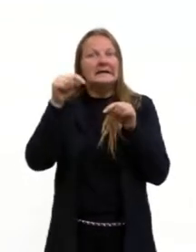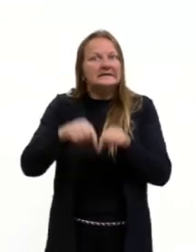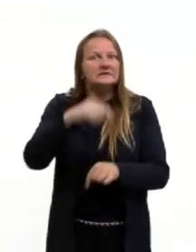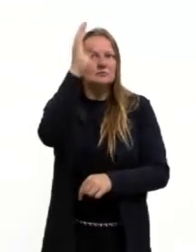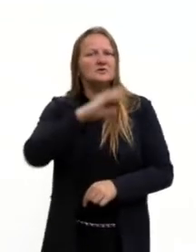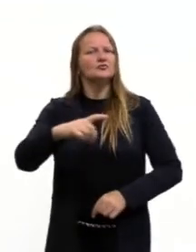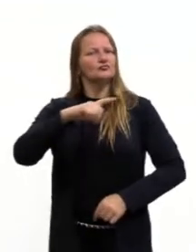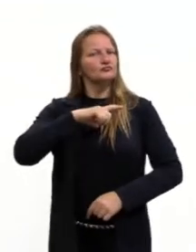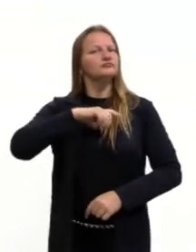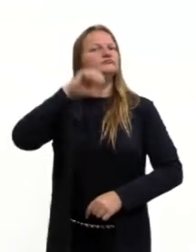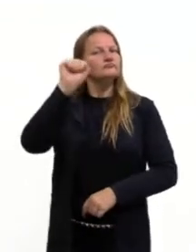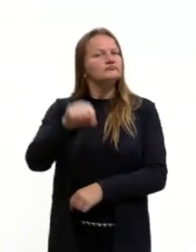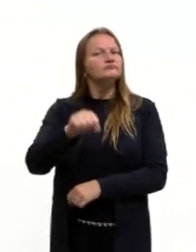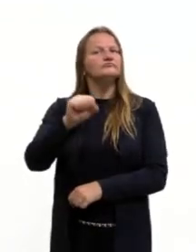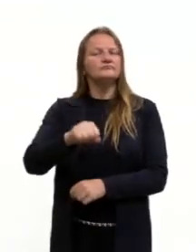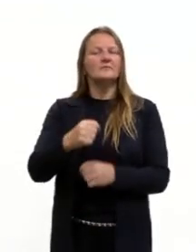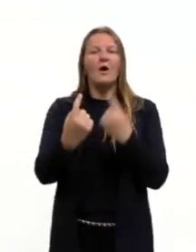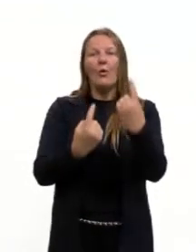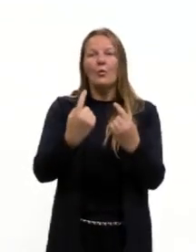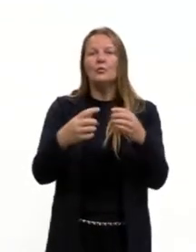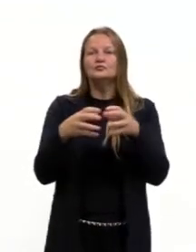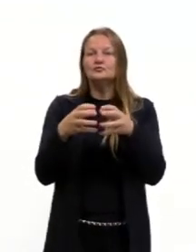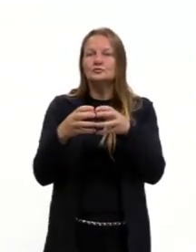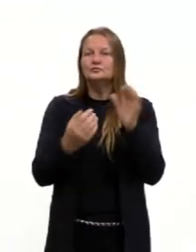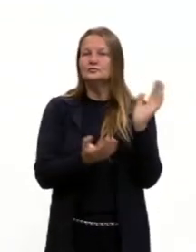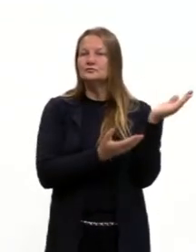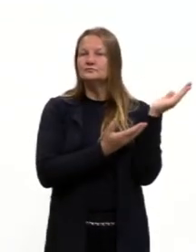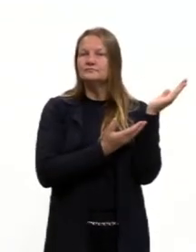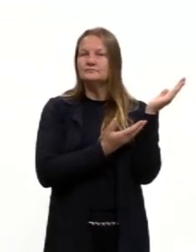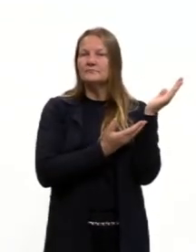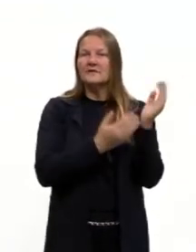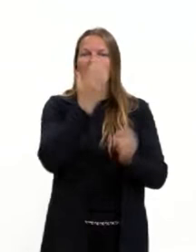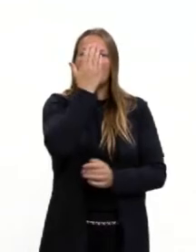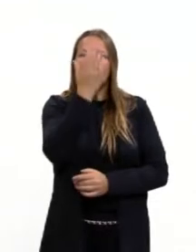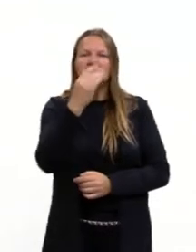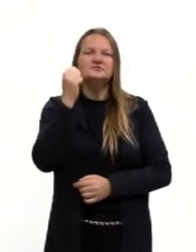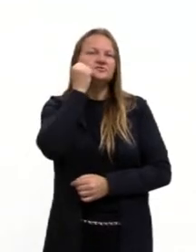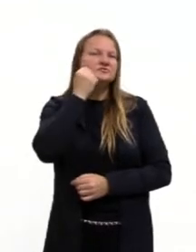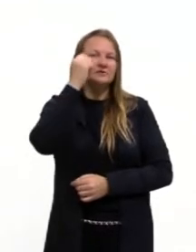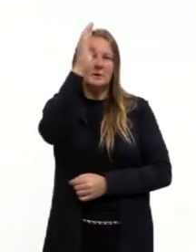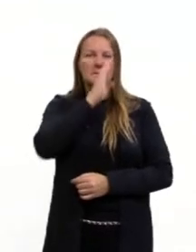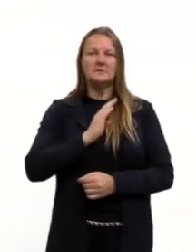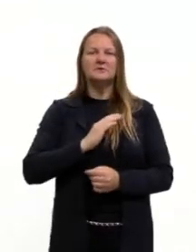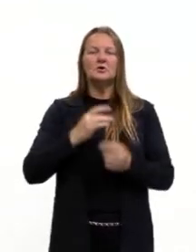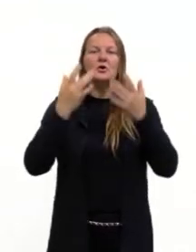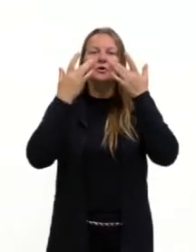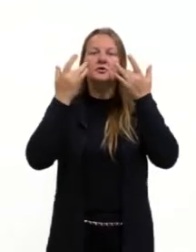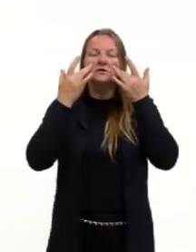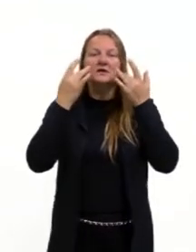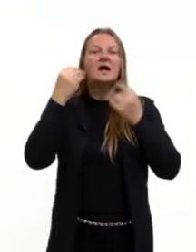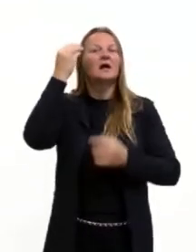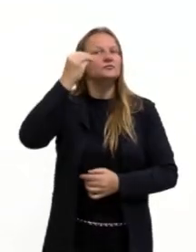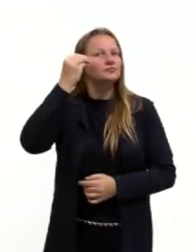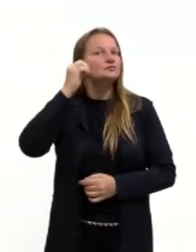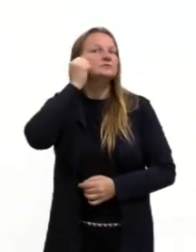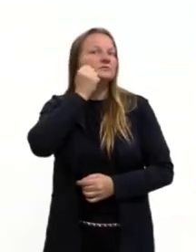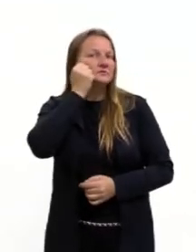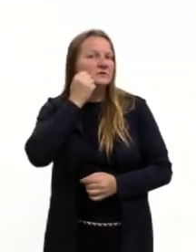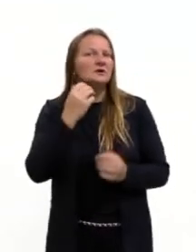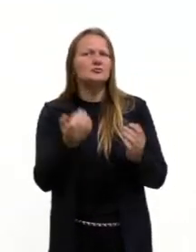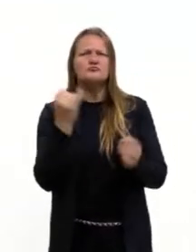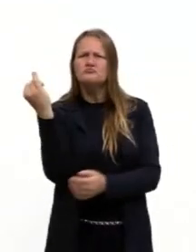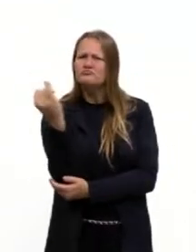eu trouxe alguns grupos. Então, tem a Frente Negra Brasileira, o Teatro Experimental Negro, extremamente